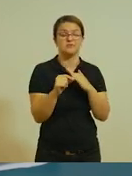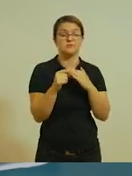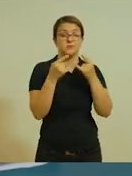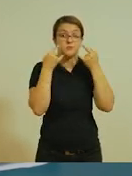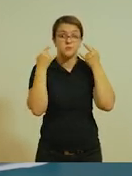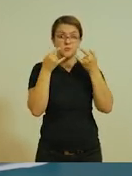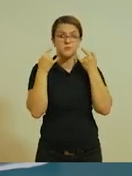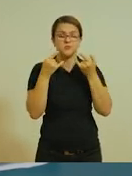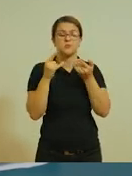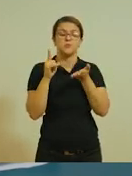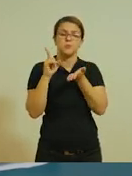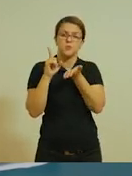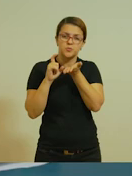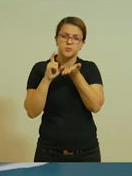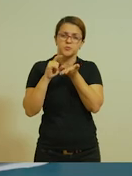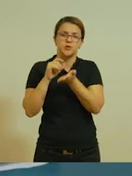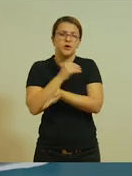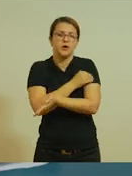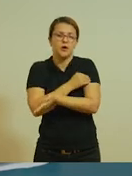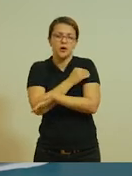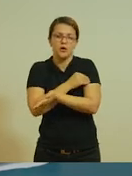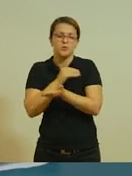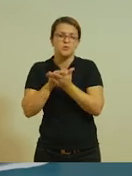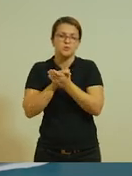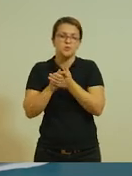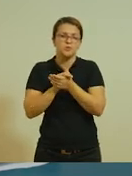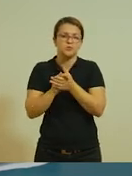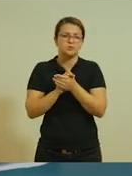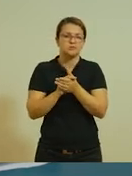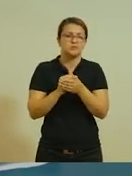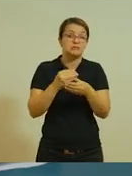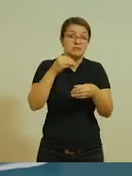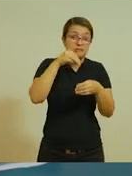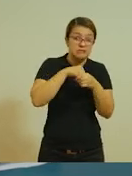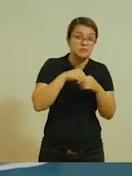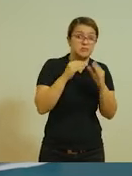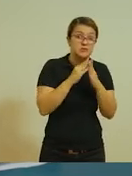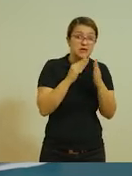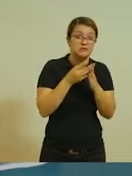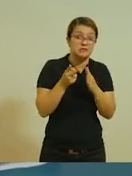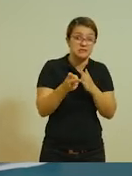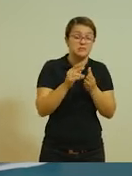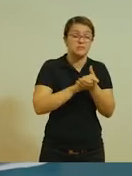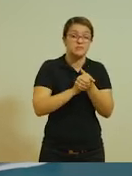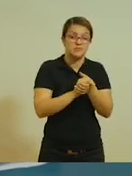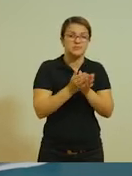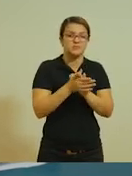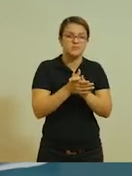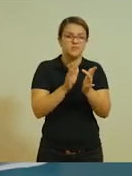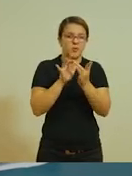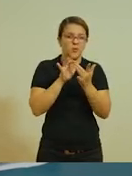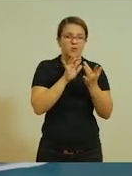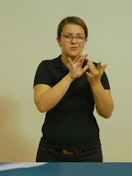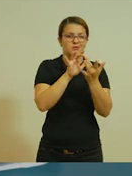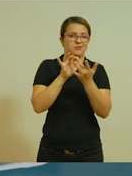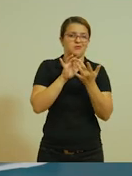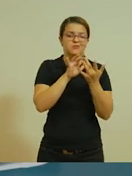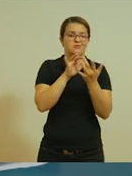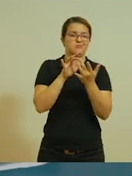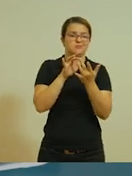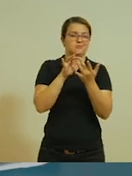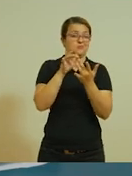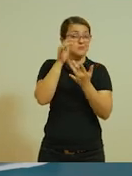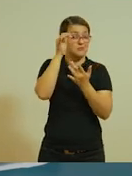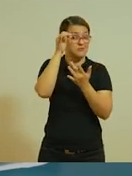Use bastante álcool em gel quando estiver fora de casa. Dentro de casa, lave sempre as mãos. E evite contato com pessoas que